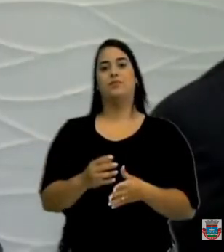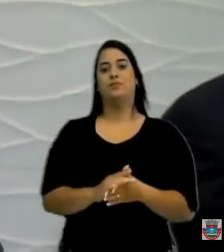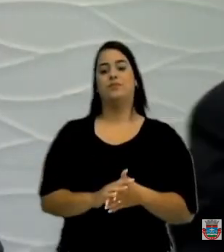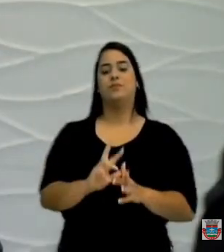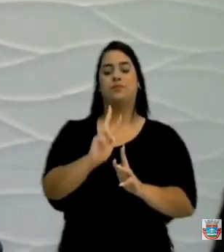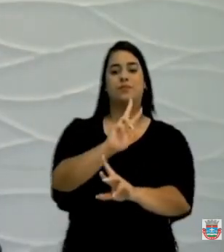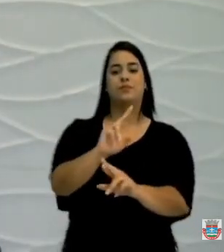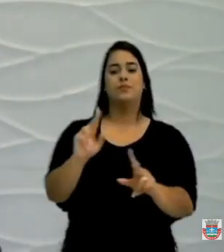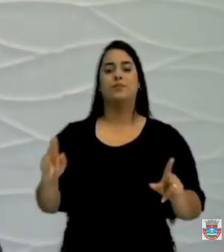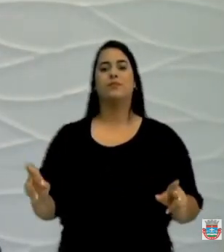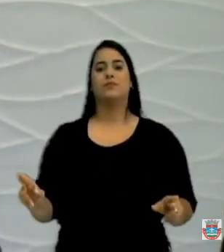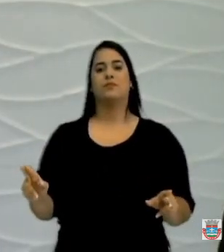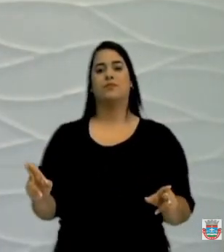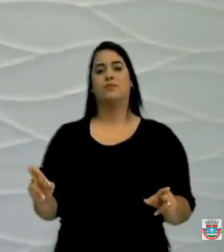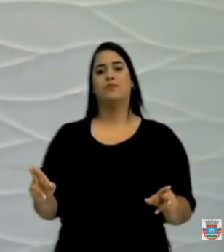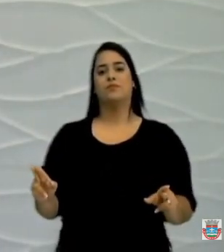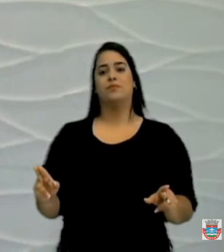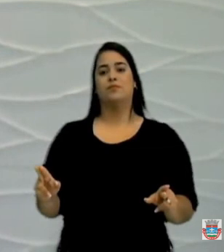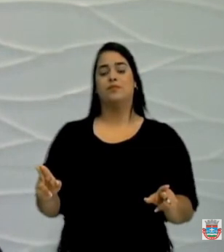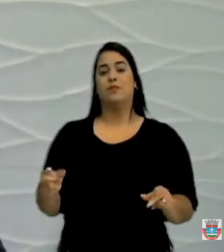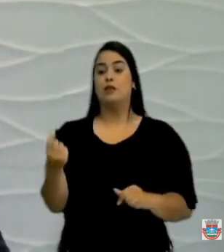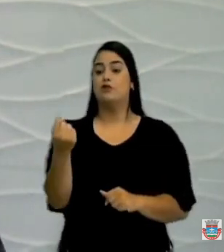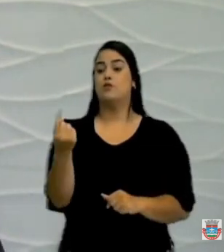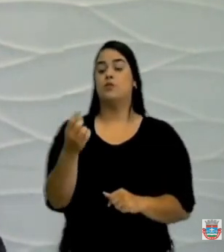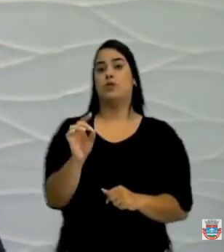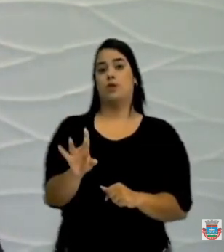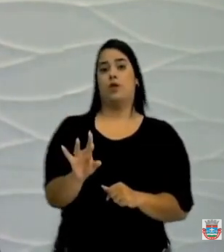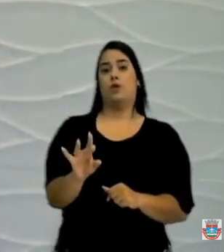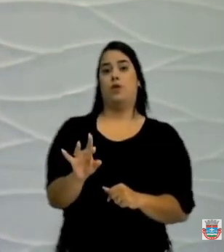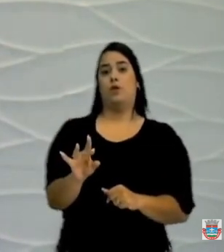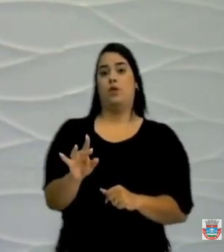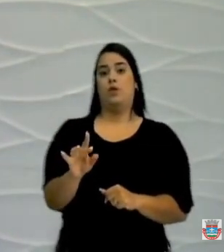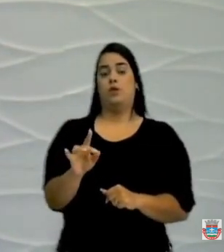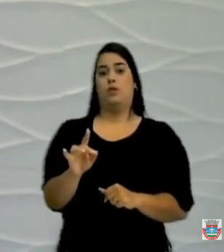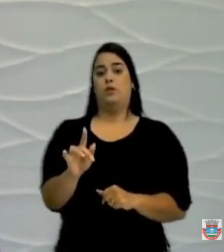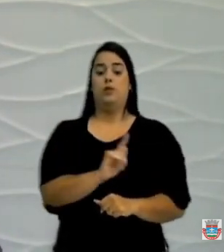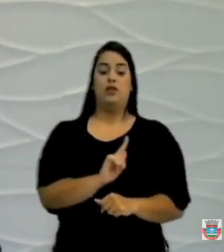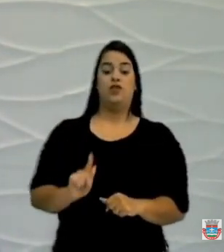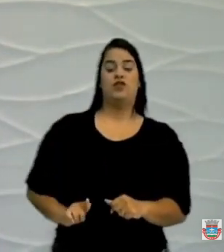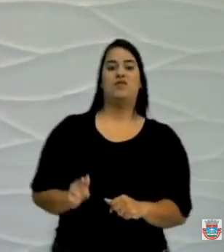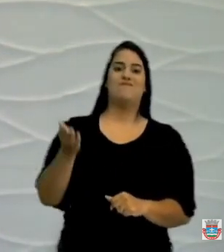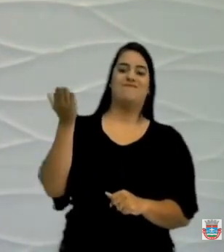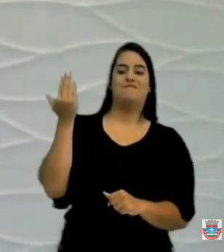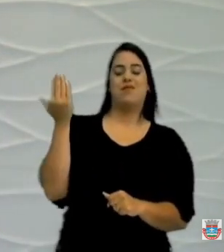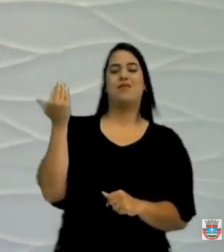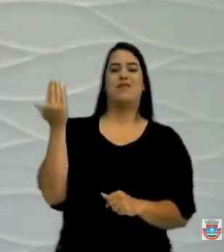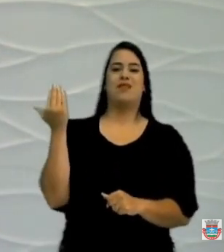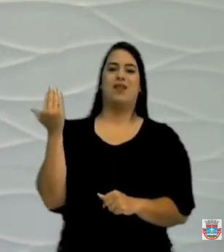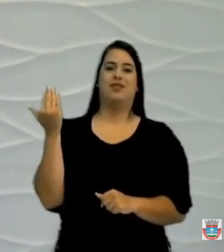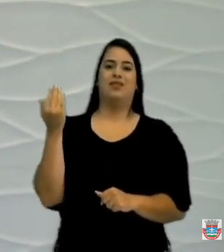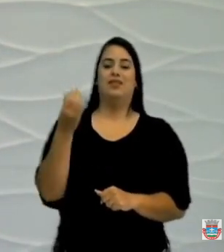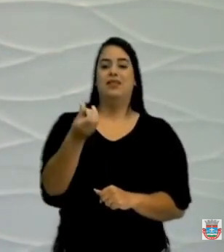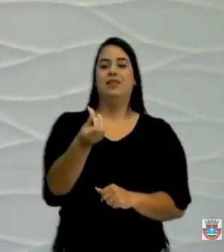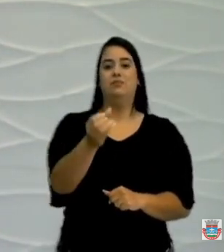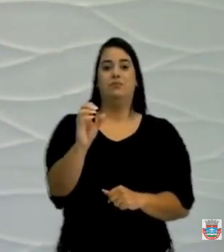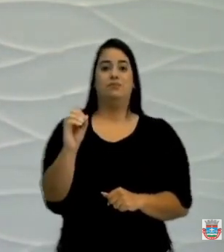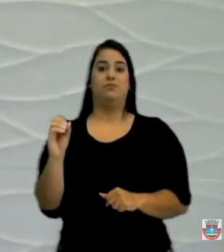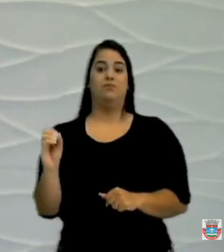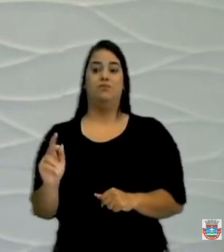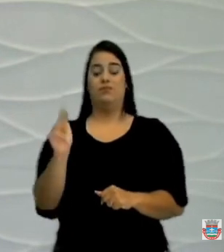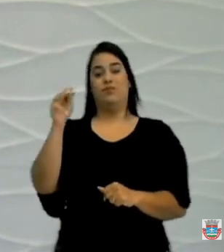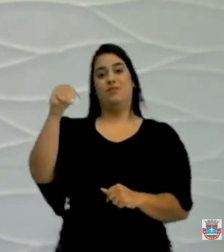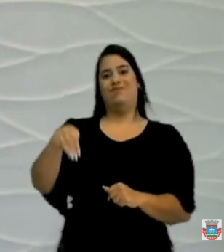com exceção de uma, todas foram da gestão anterior ainda. Todas passam de 600 mil quilômetros rodados,